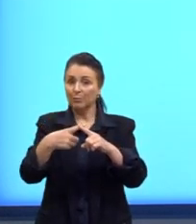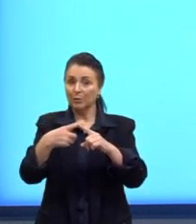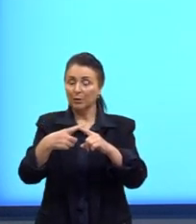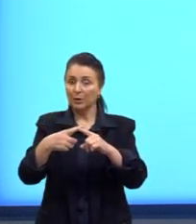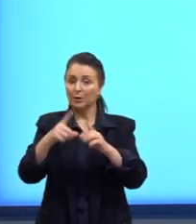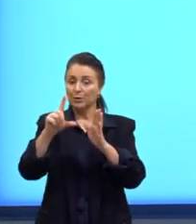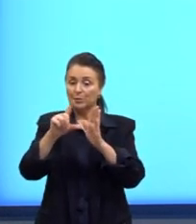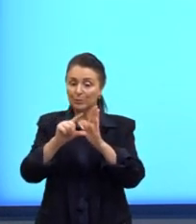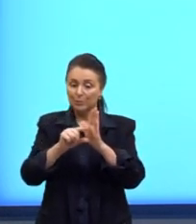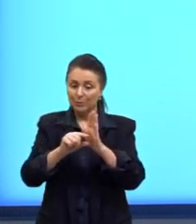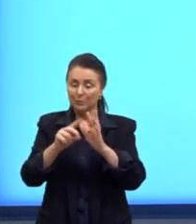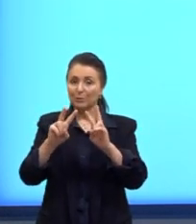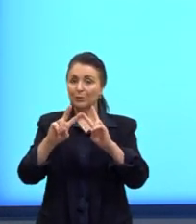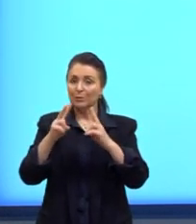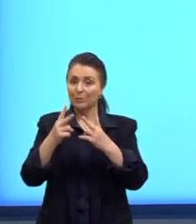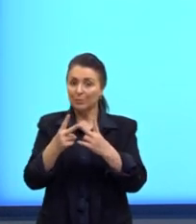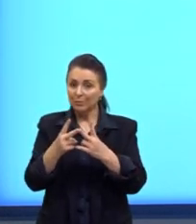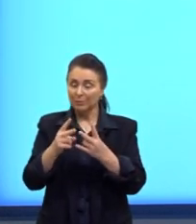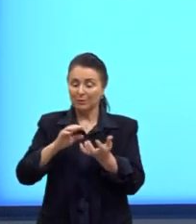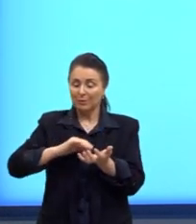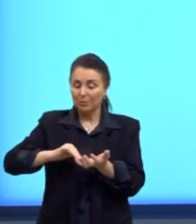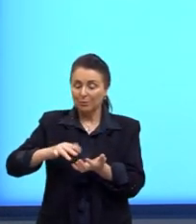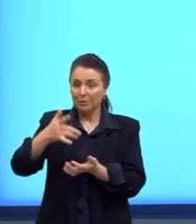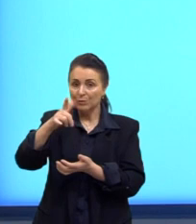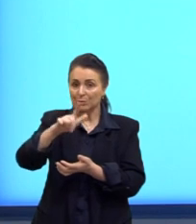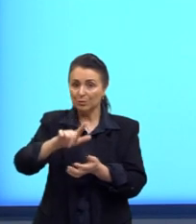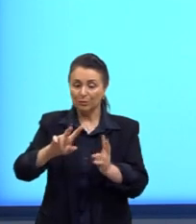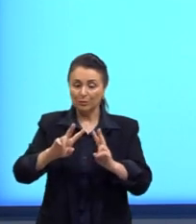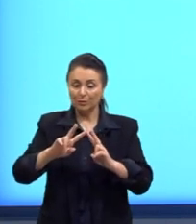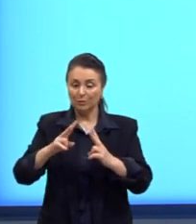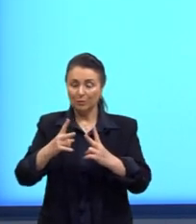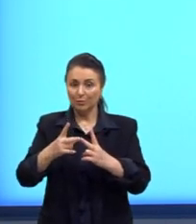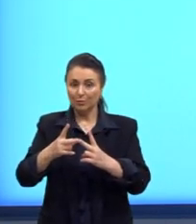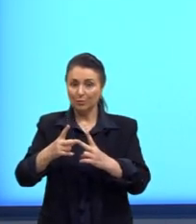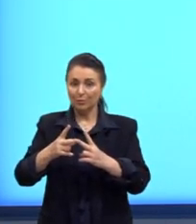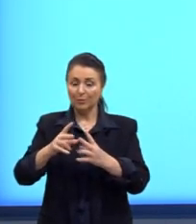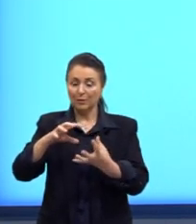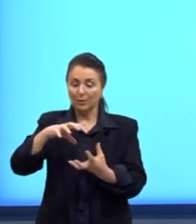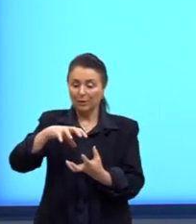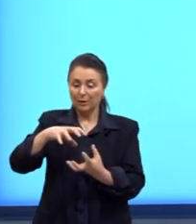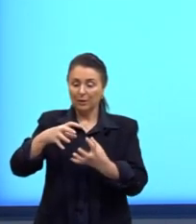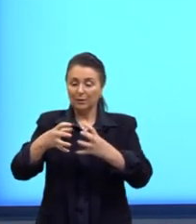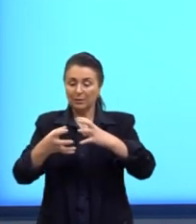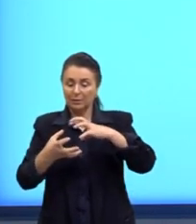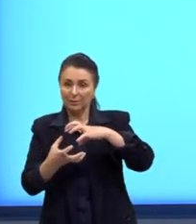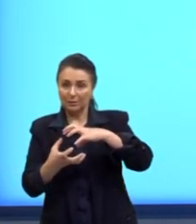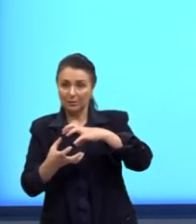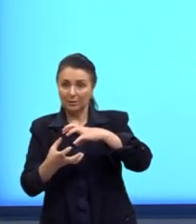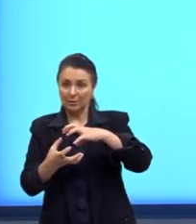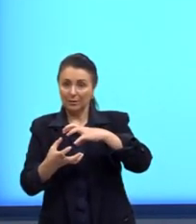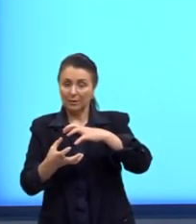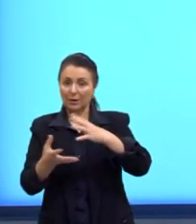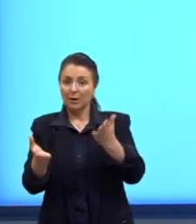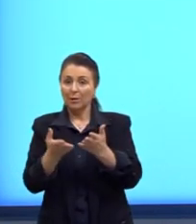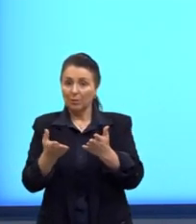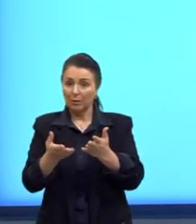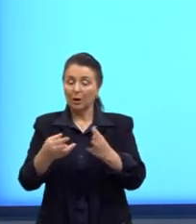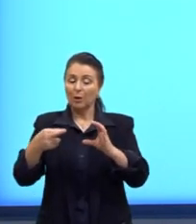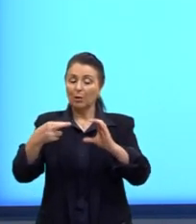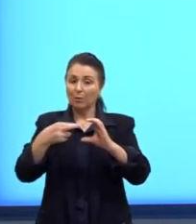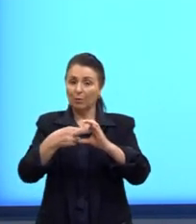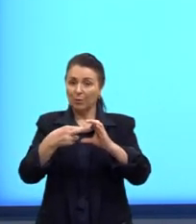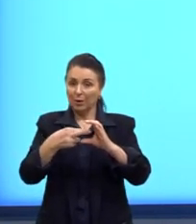diminui o volume. Então, nós vamos calcular de novo o volume da esfera, mas nós vamos considerar agora o raio